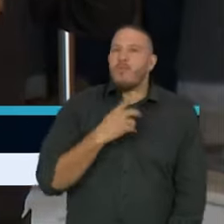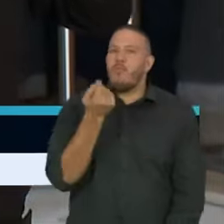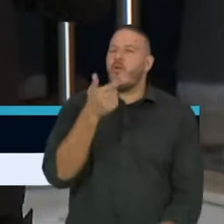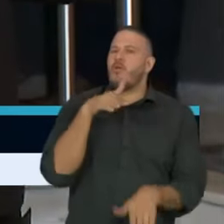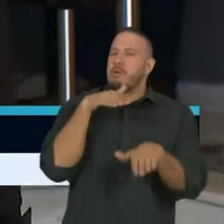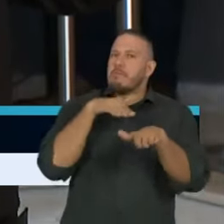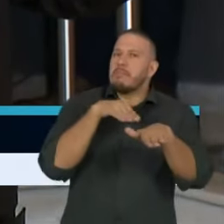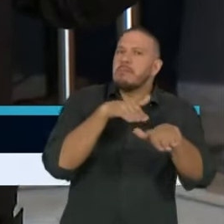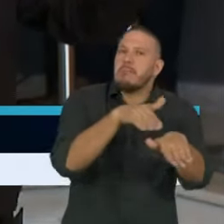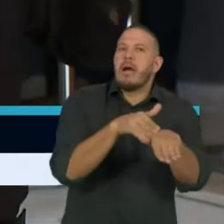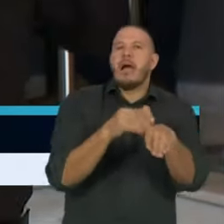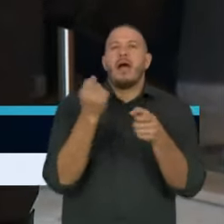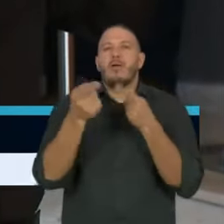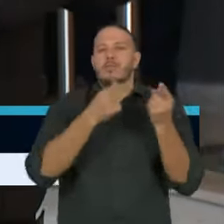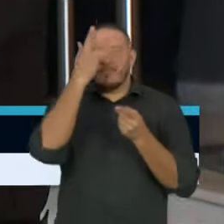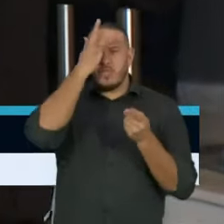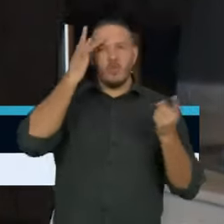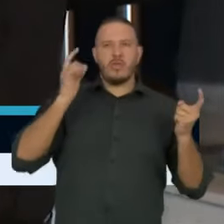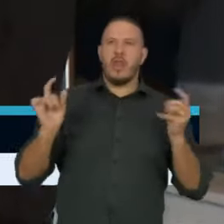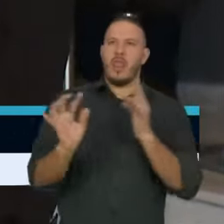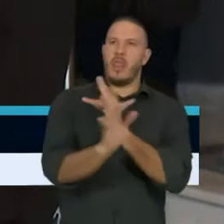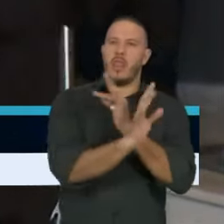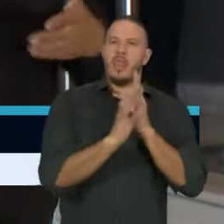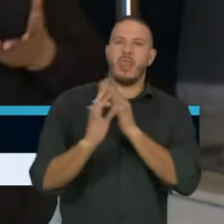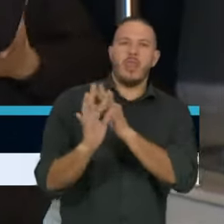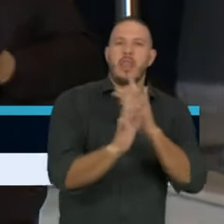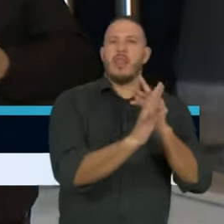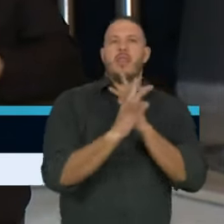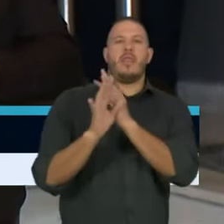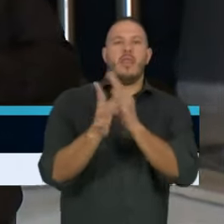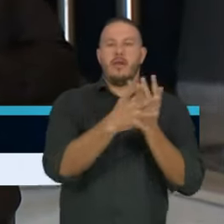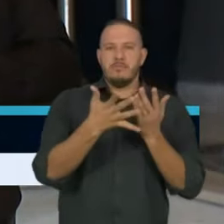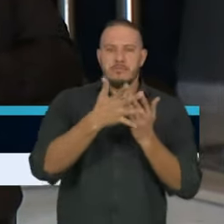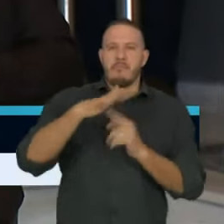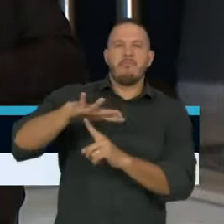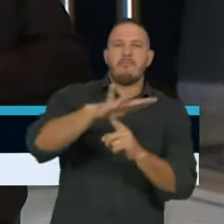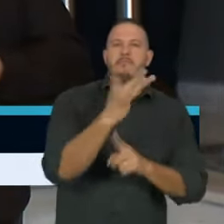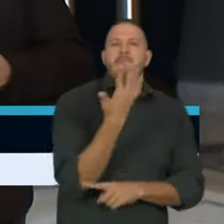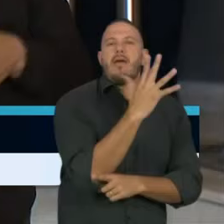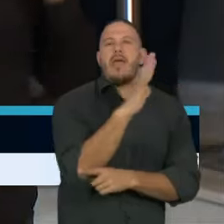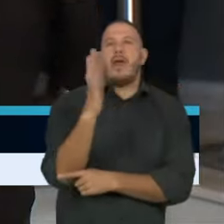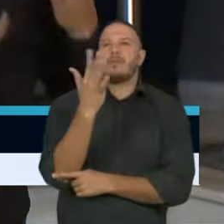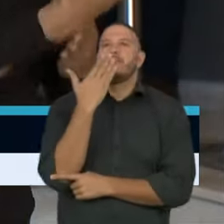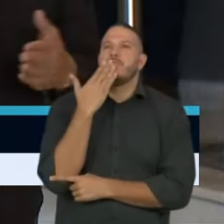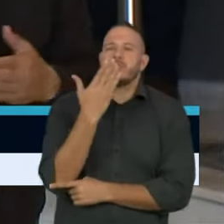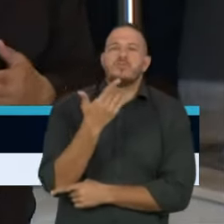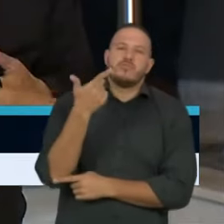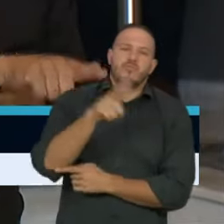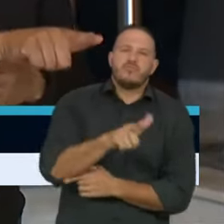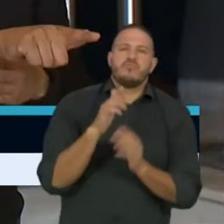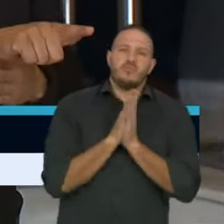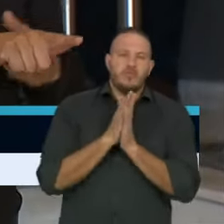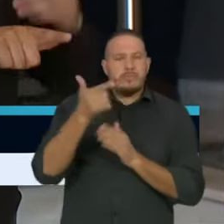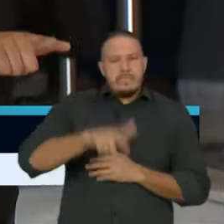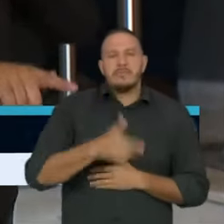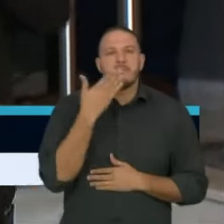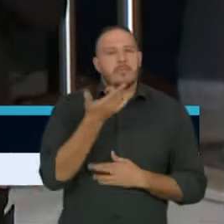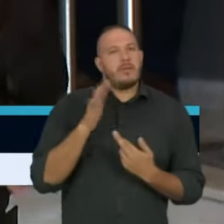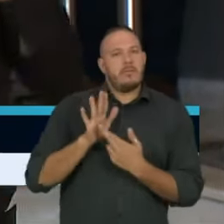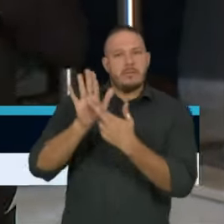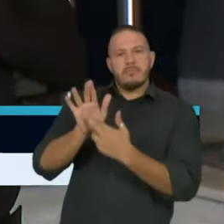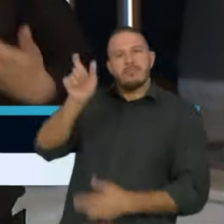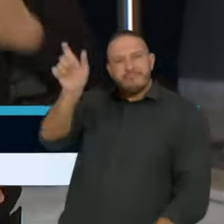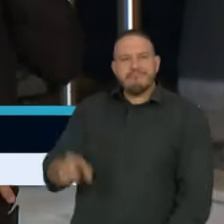algumas manifestações de ocupação de praças, e eu queria fazer esse apelo, reiterar esse apelo, muito bem apresentado pelo